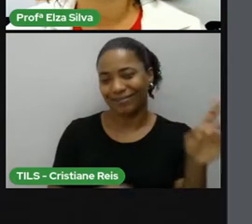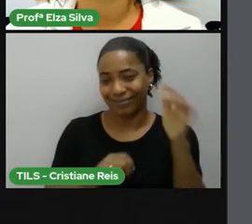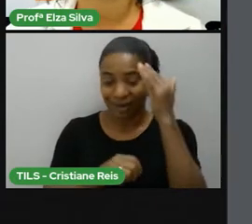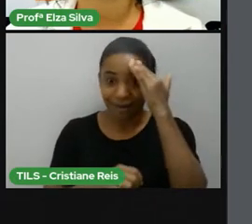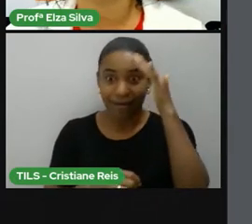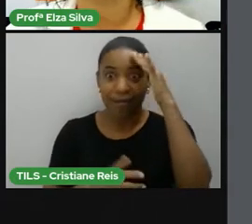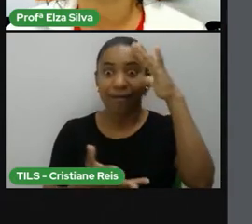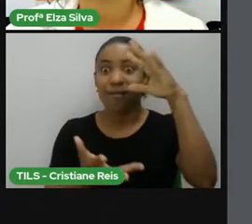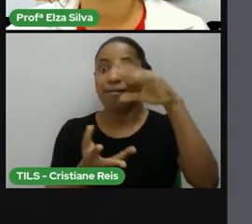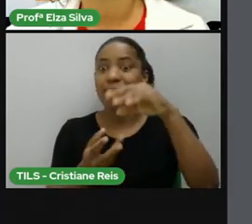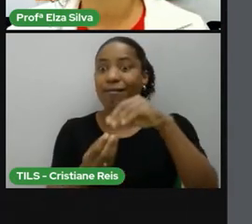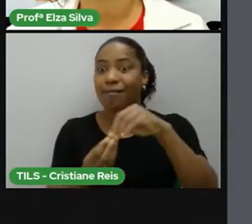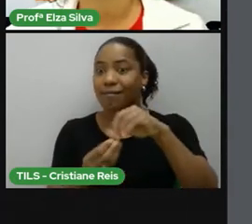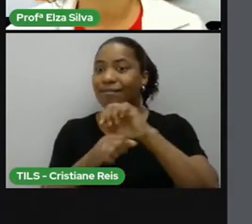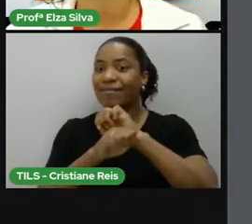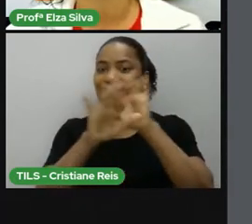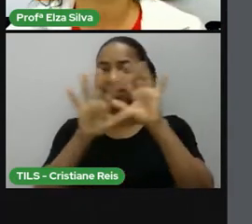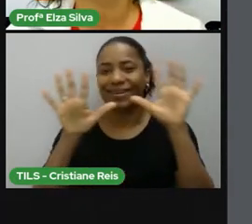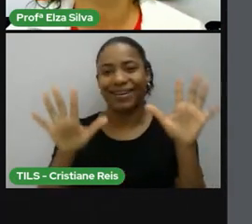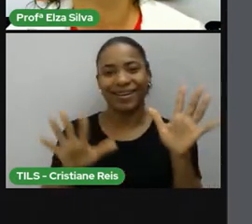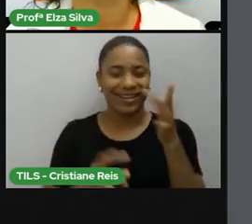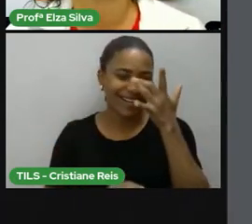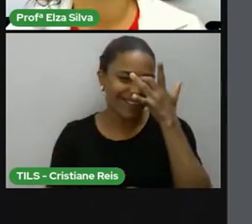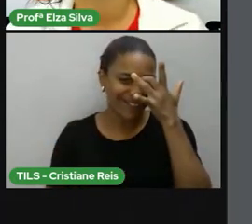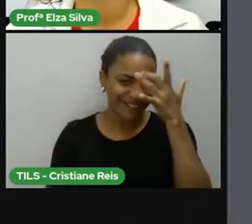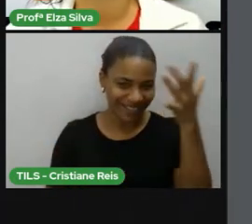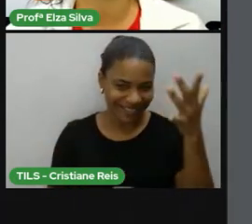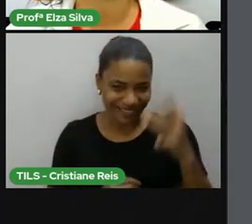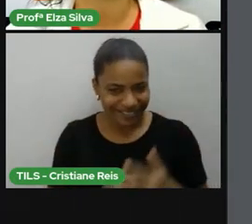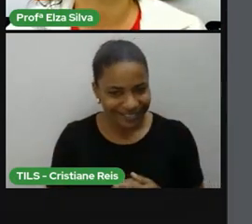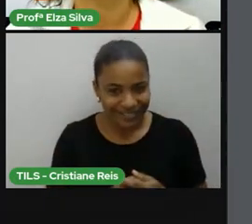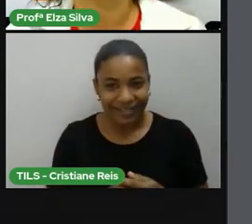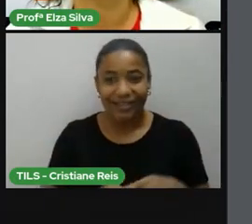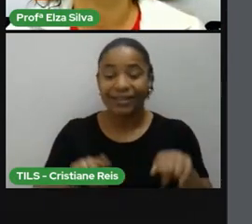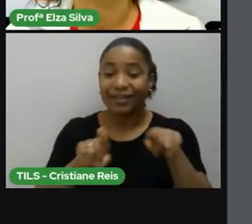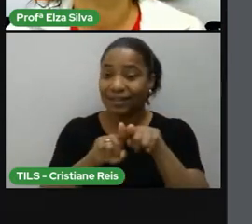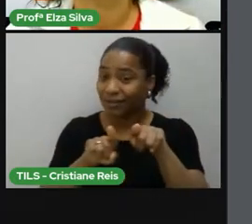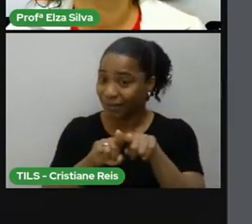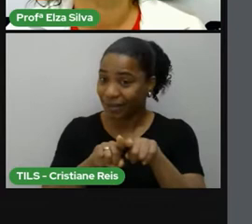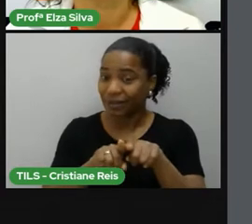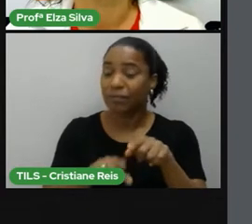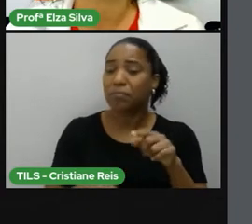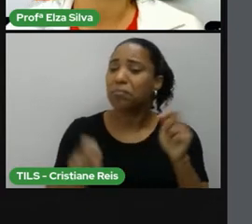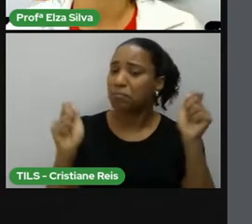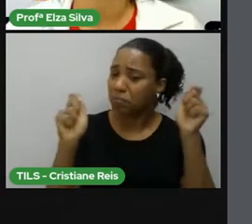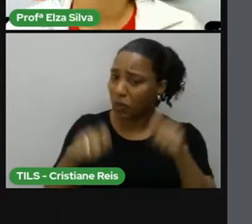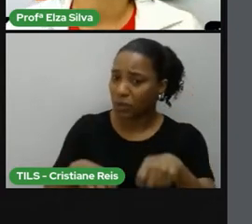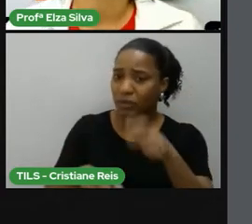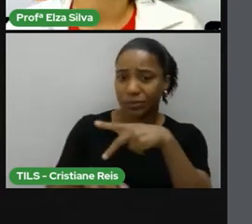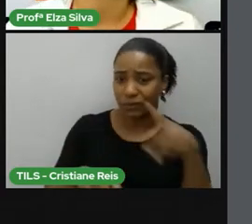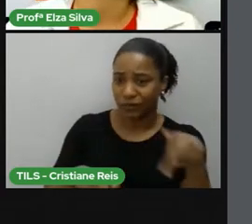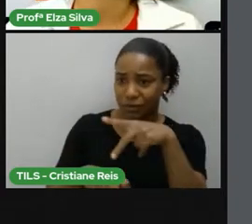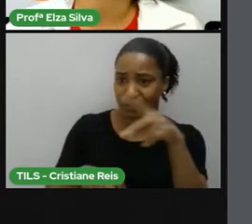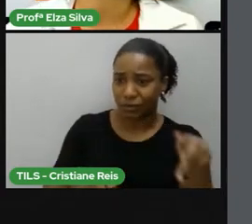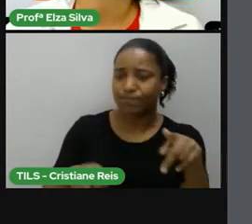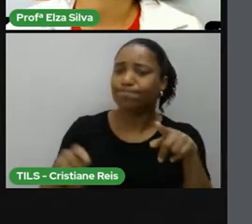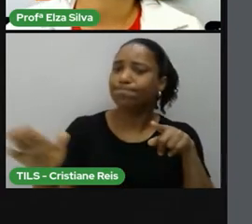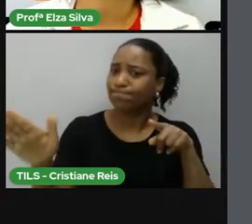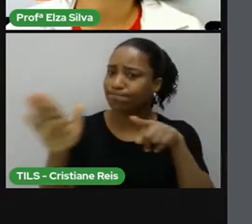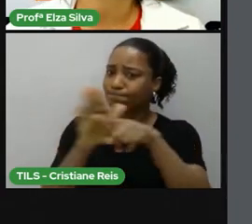Fique à vontade para perguntar ao seu professor da sua escola. Lembre-se que todos